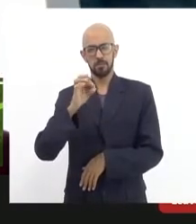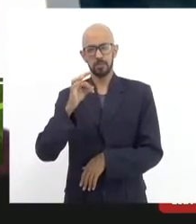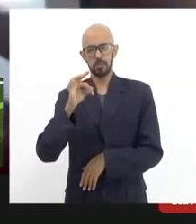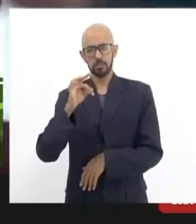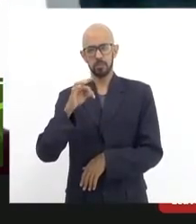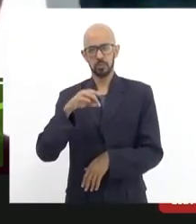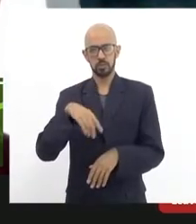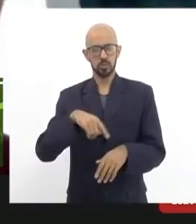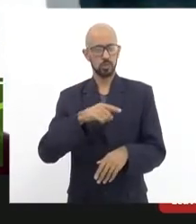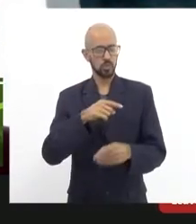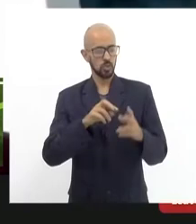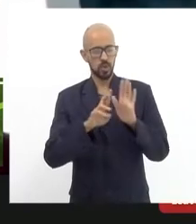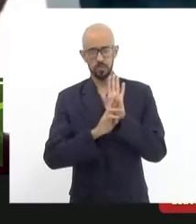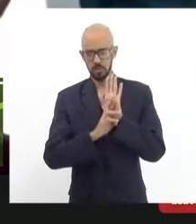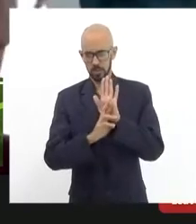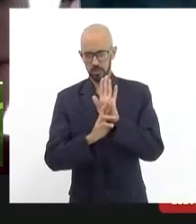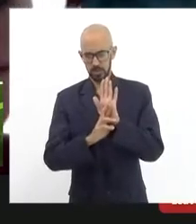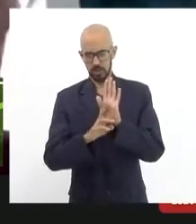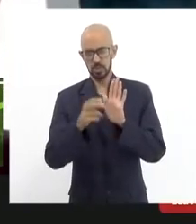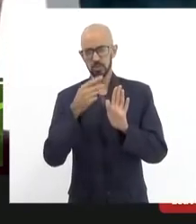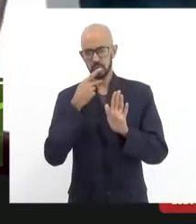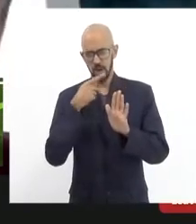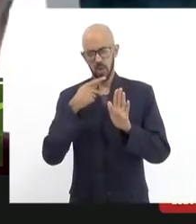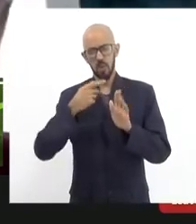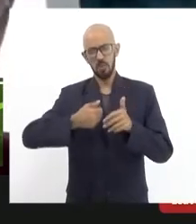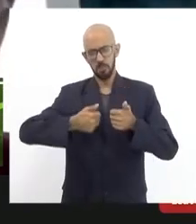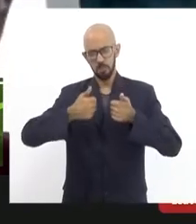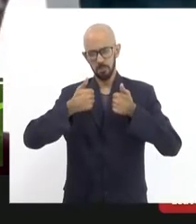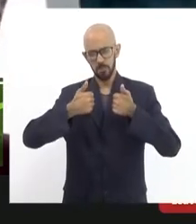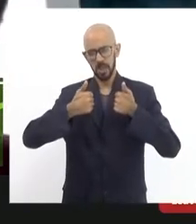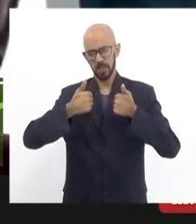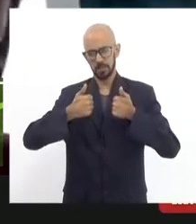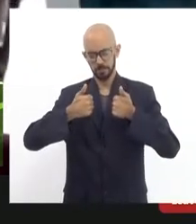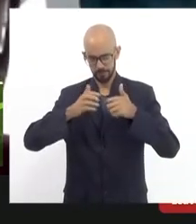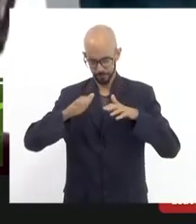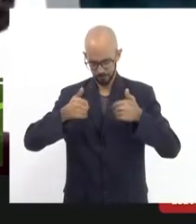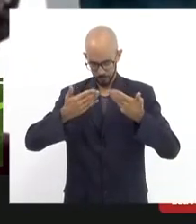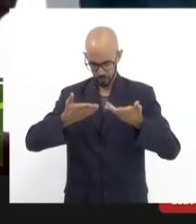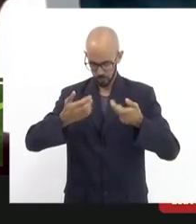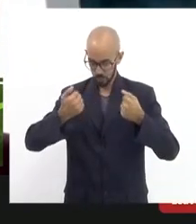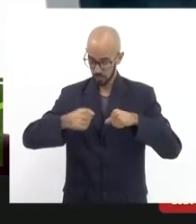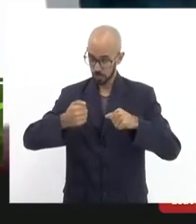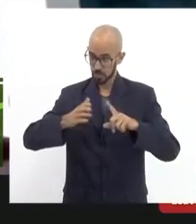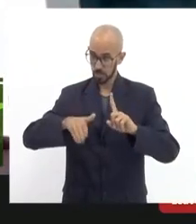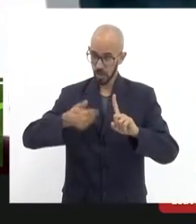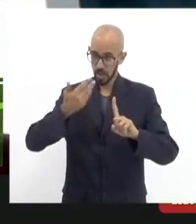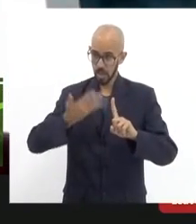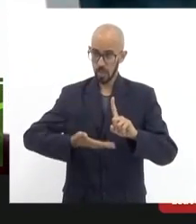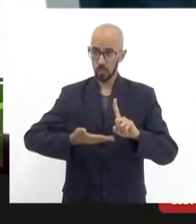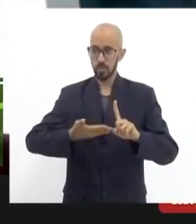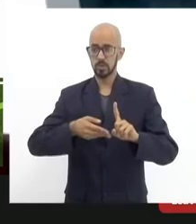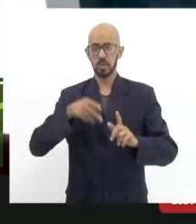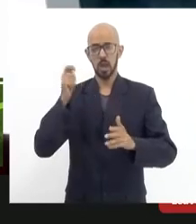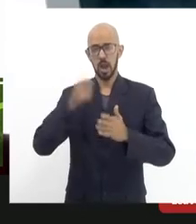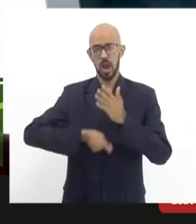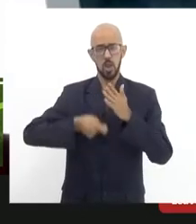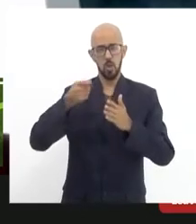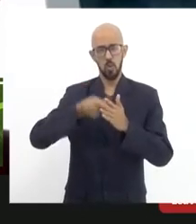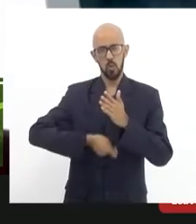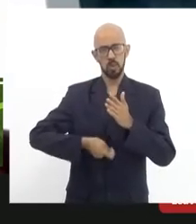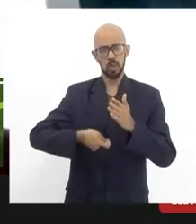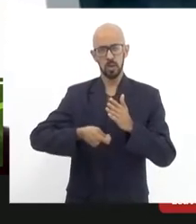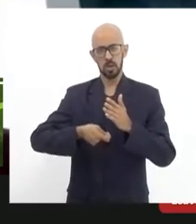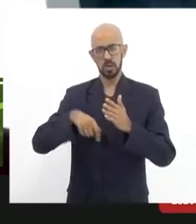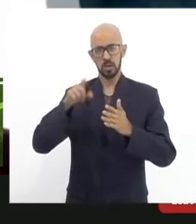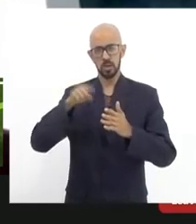exemplificou aqui relatou tão bem então a gente tem que reconhecer a luta popular aí ela